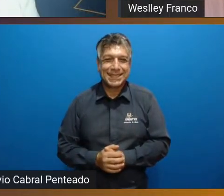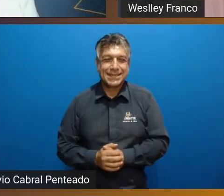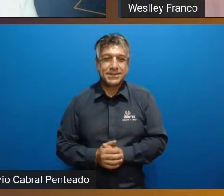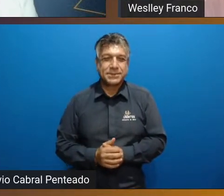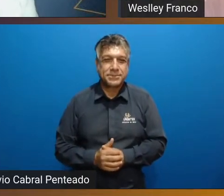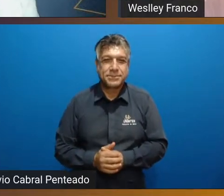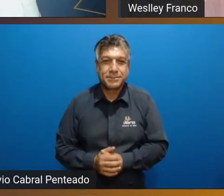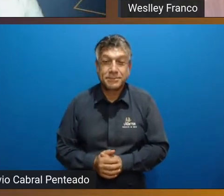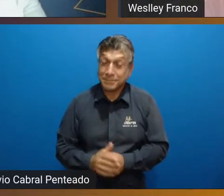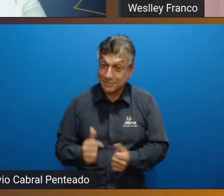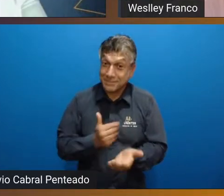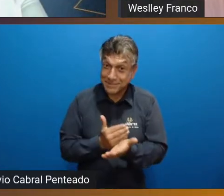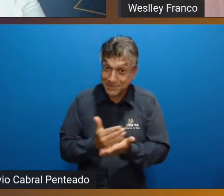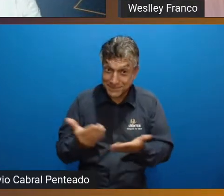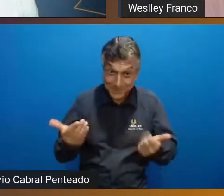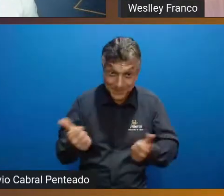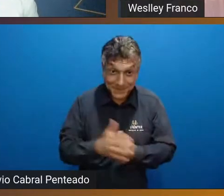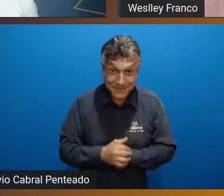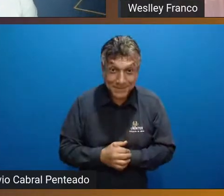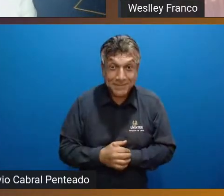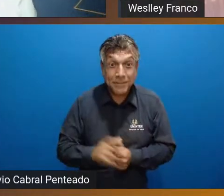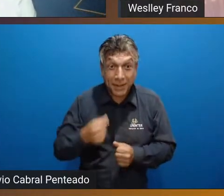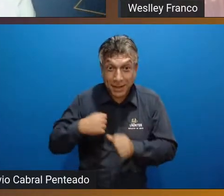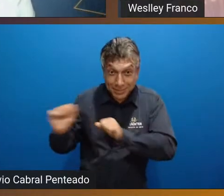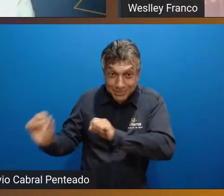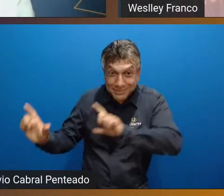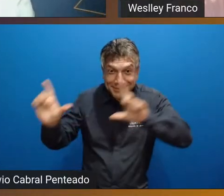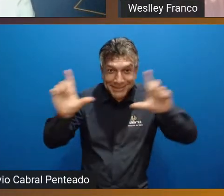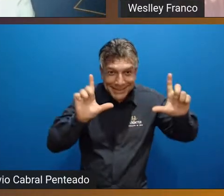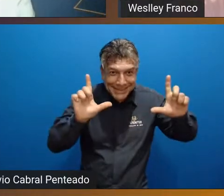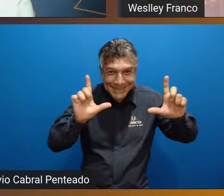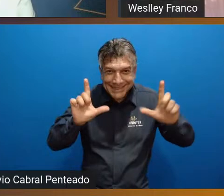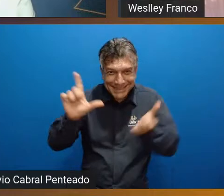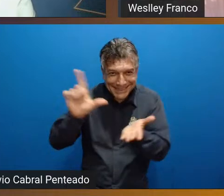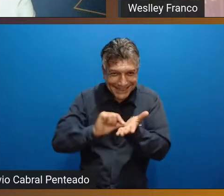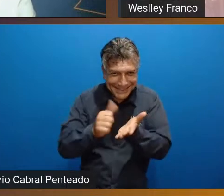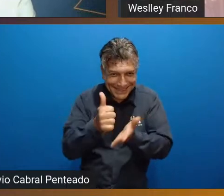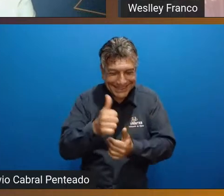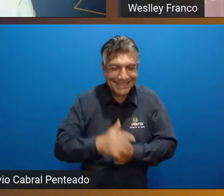Vamos lá, então. Só deixa eu compartilhar o artigo aqui.